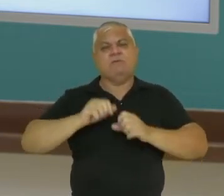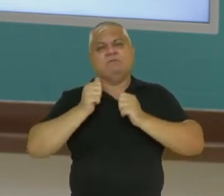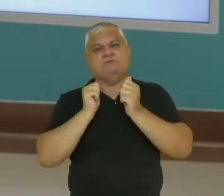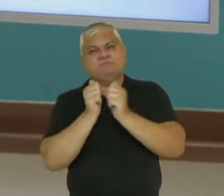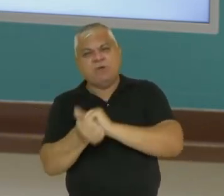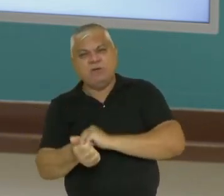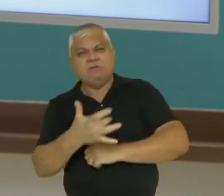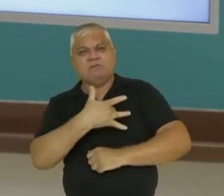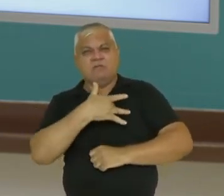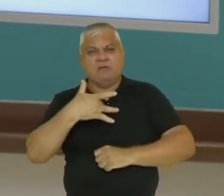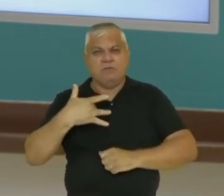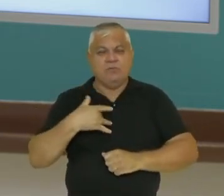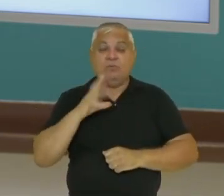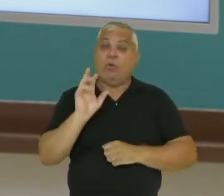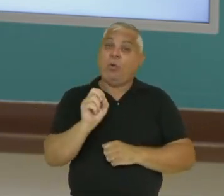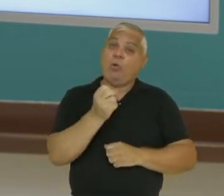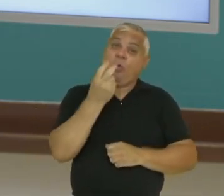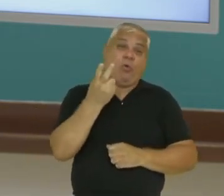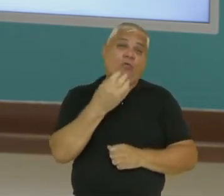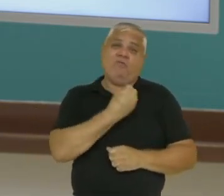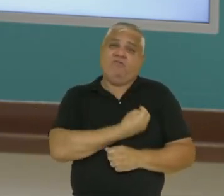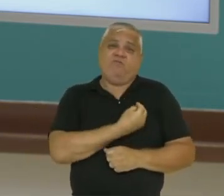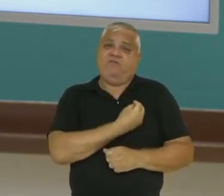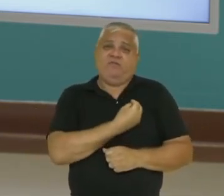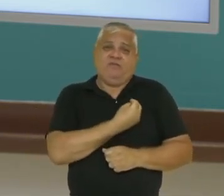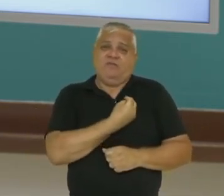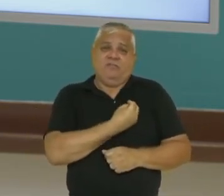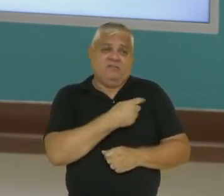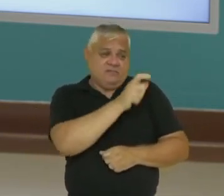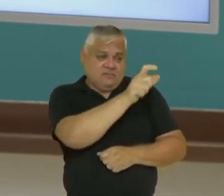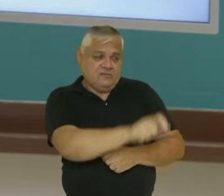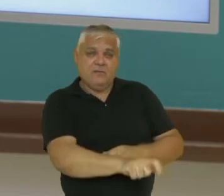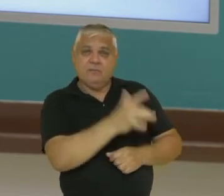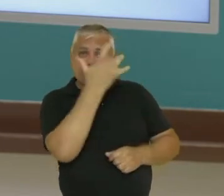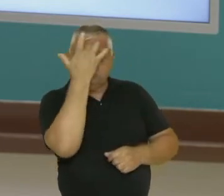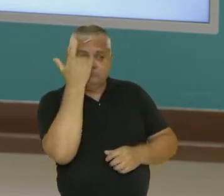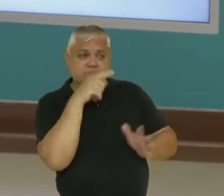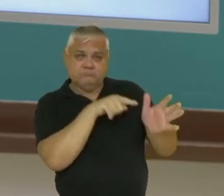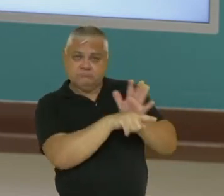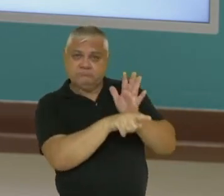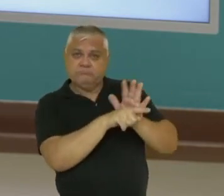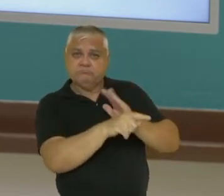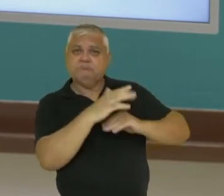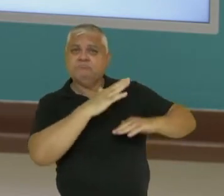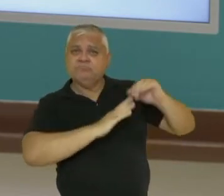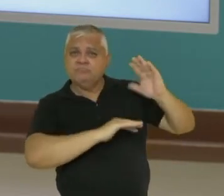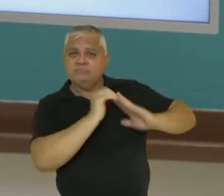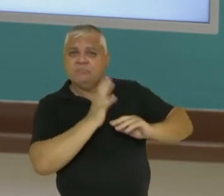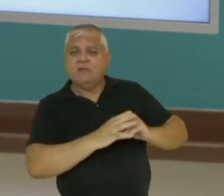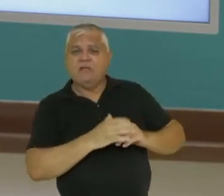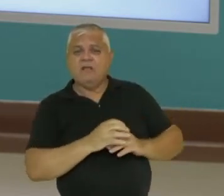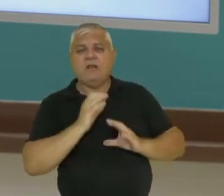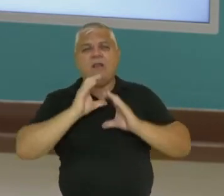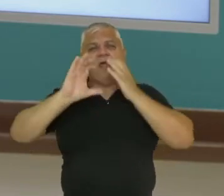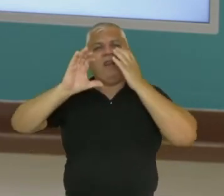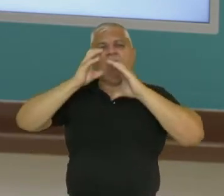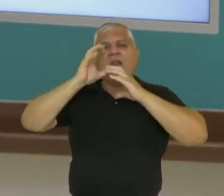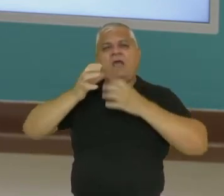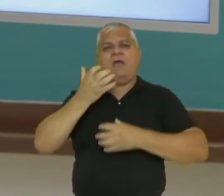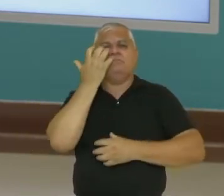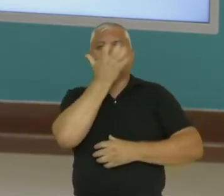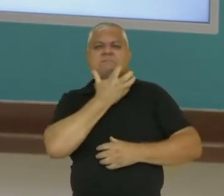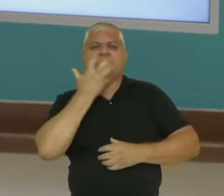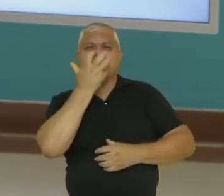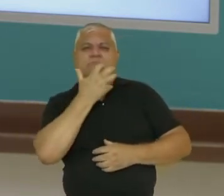saúde, ou ainda sobre a vida dos entrevistados, a profissão que eles têm, Cantor, ator, enfim.